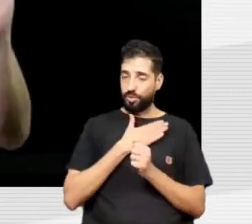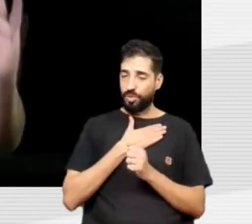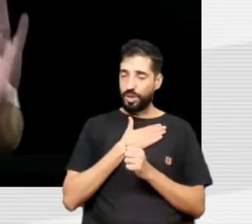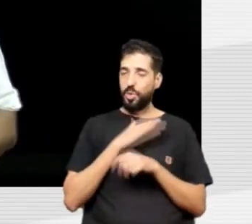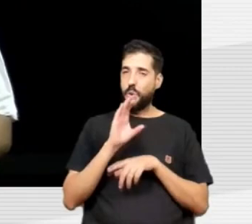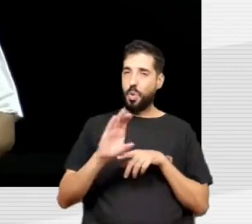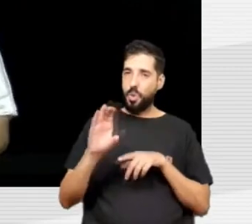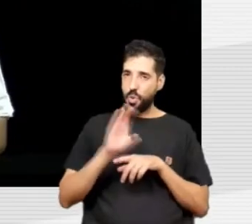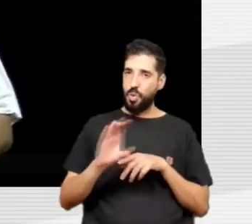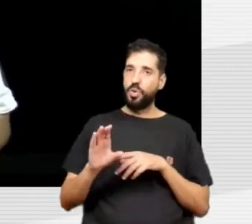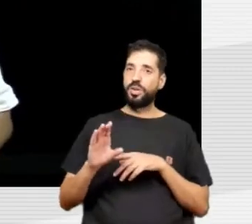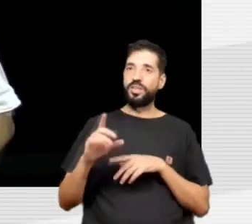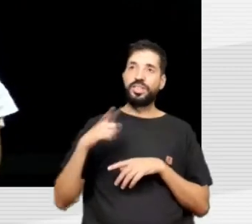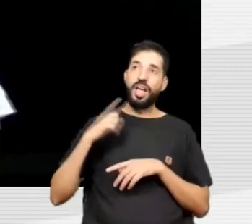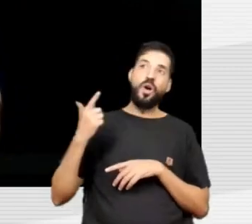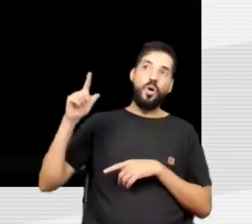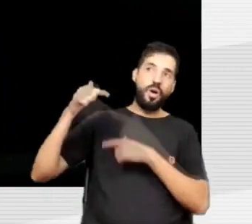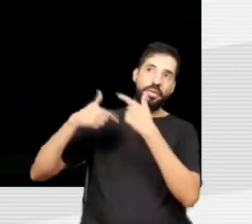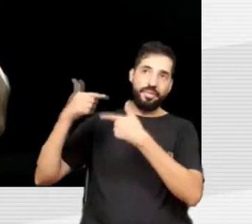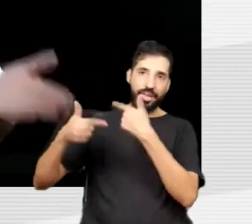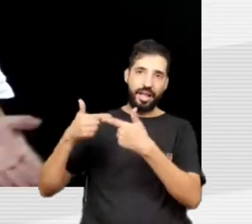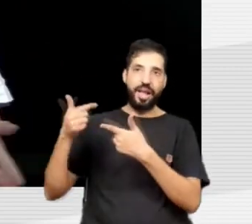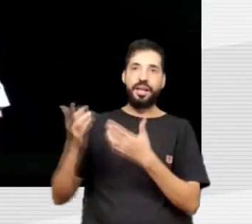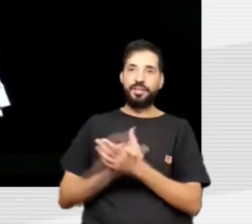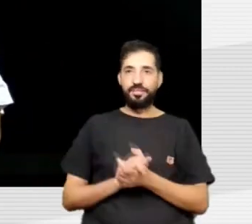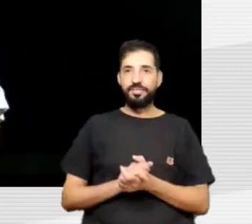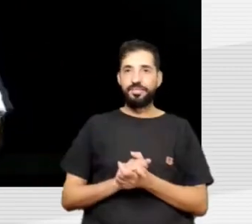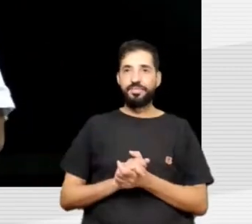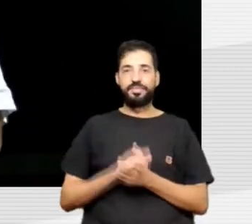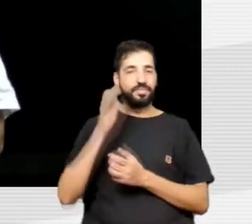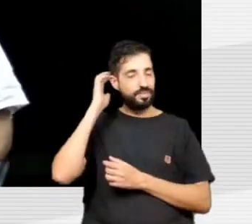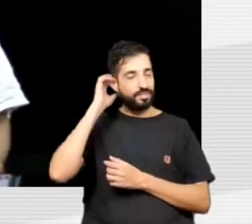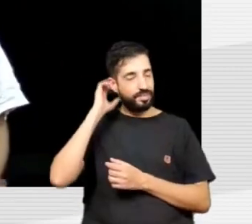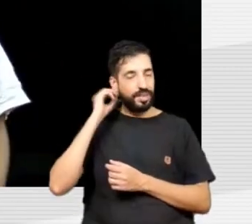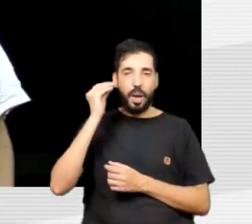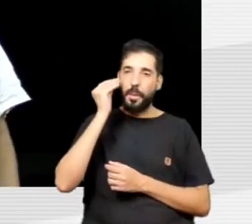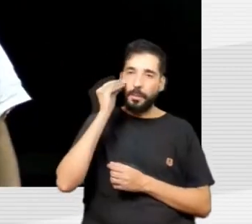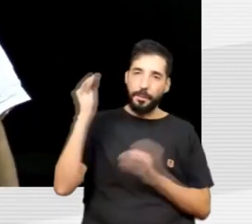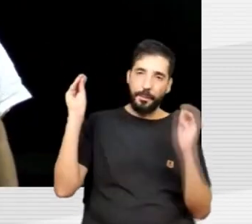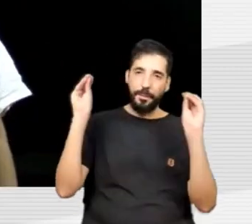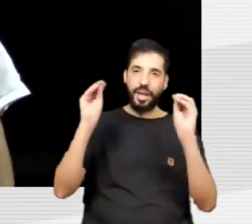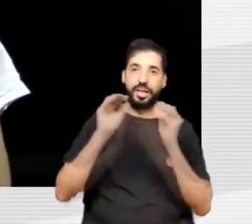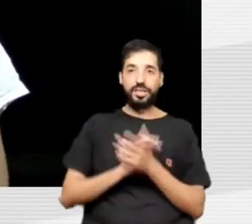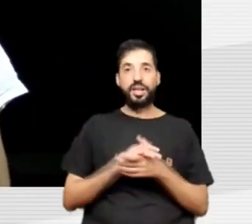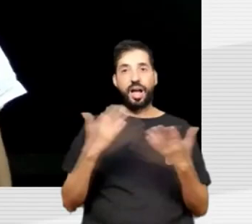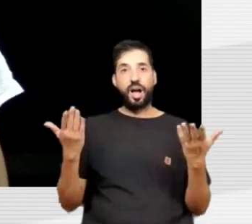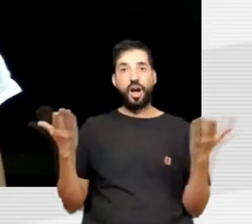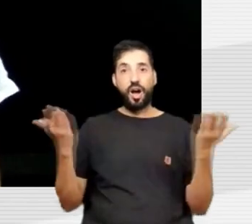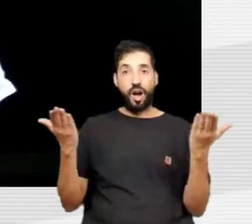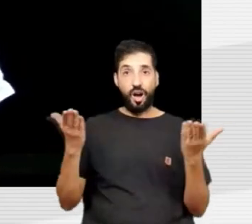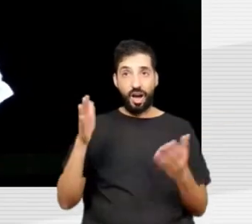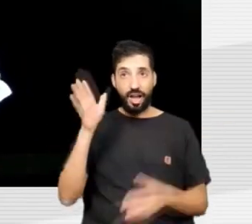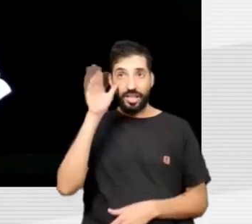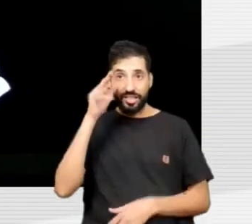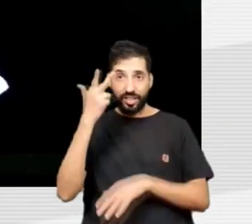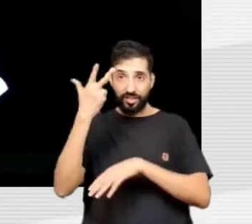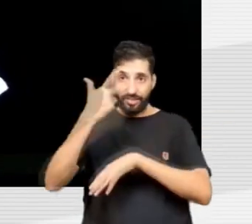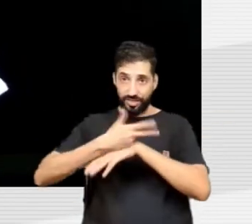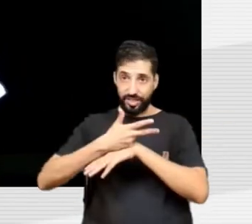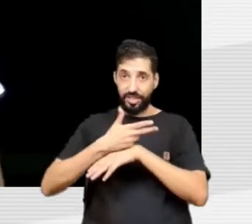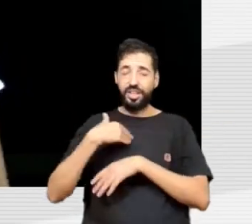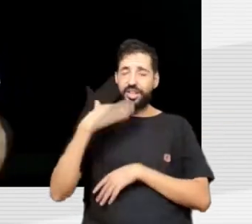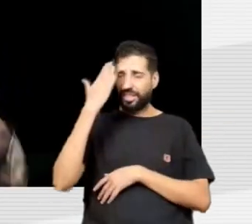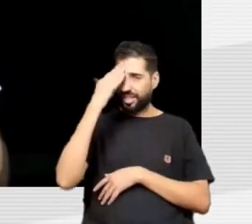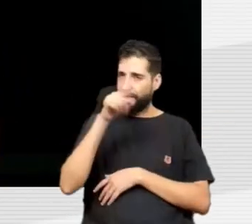em outras tarefas na República Dominicana. Vika, um beijo para você. E vamos agora assistir o vídeo. E como a gente sabe que você vai ter